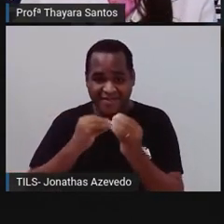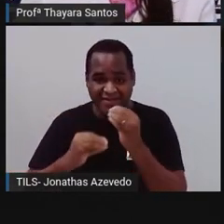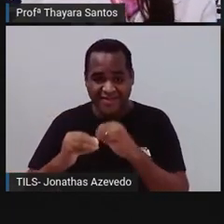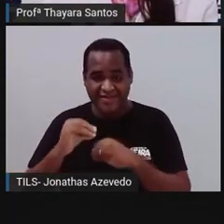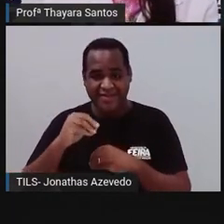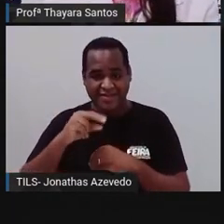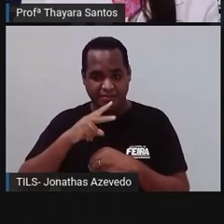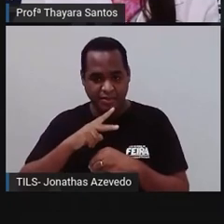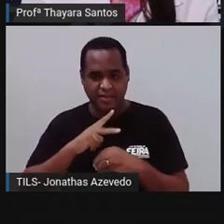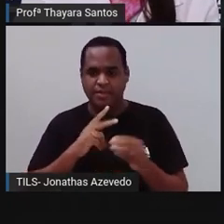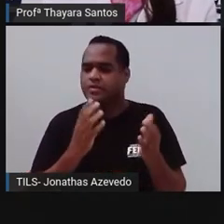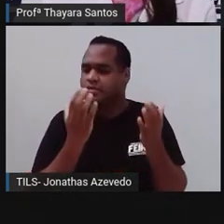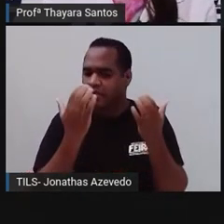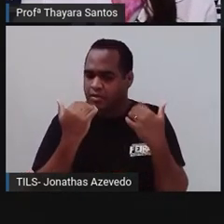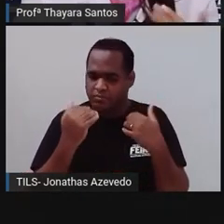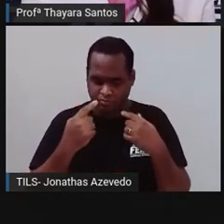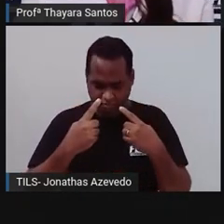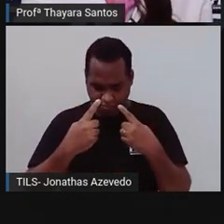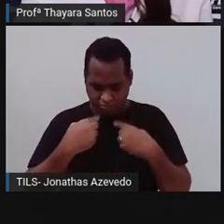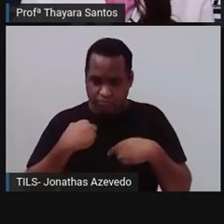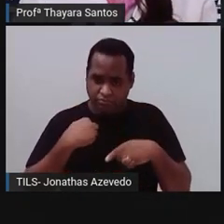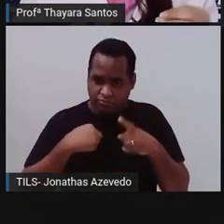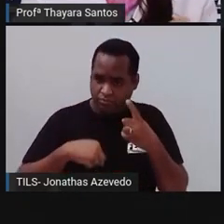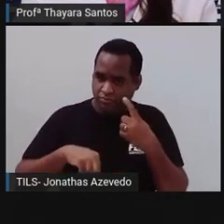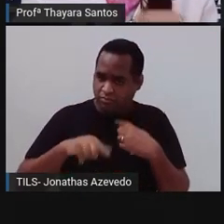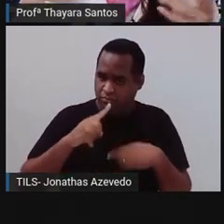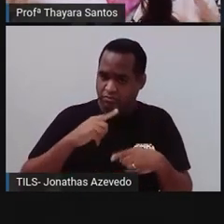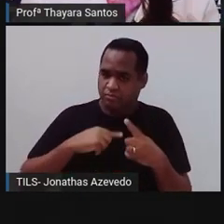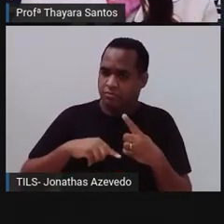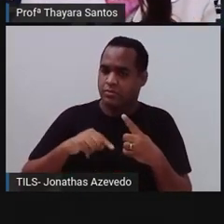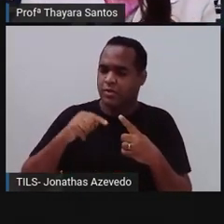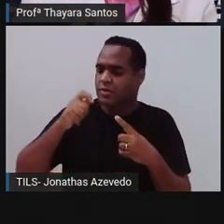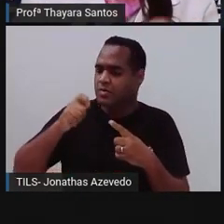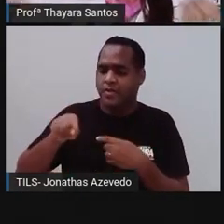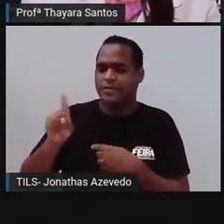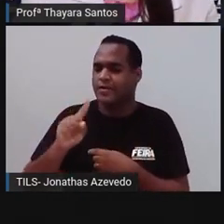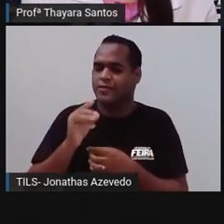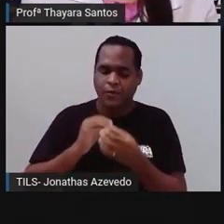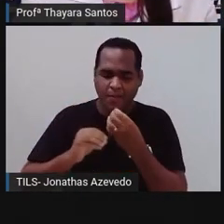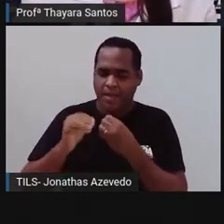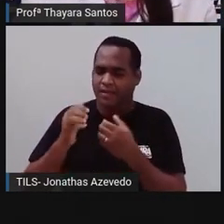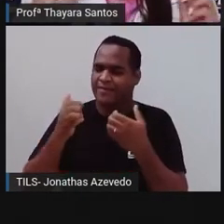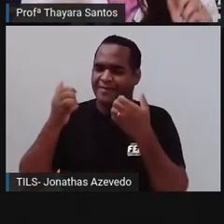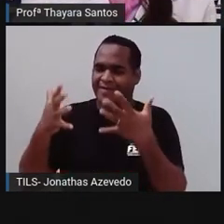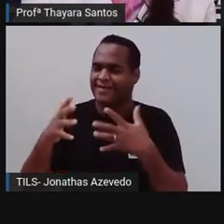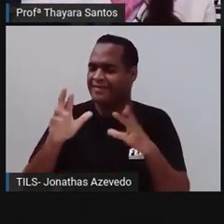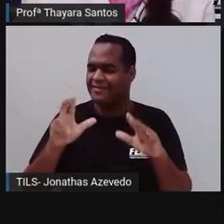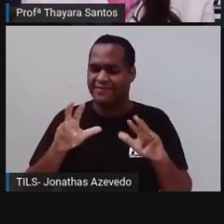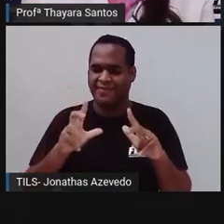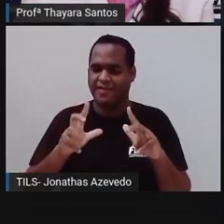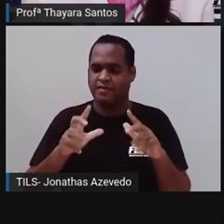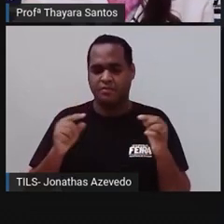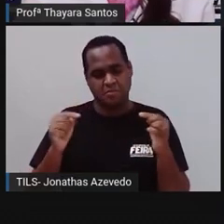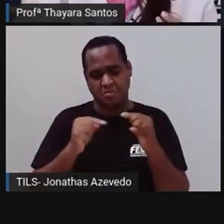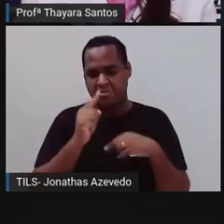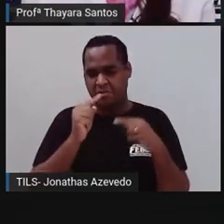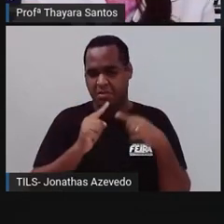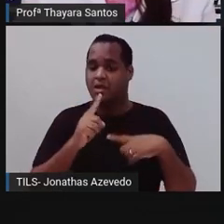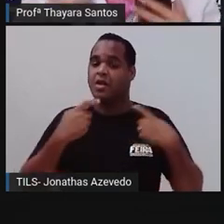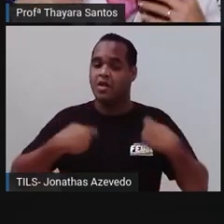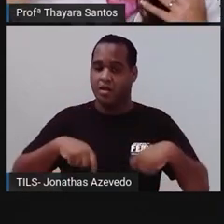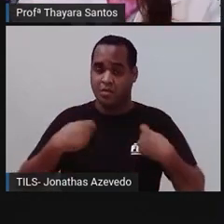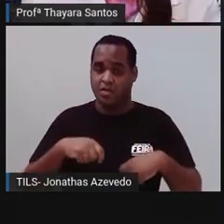que internamente você faz algum processo que você não precisa se alimentar de nada externo. E esse não é o nosso caso. A gente